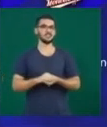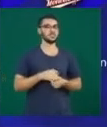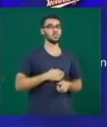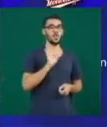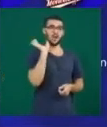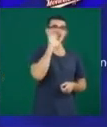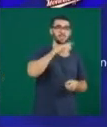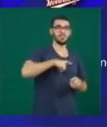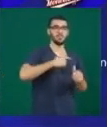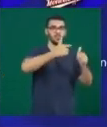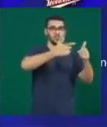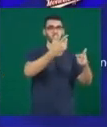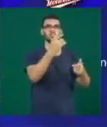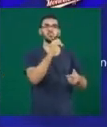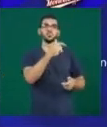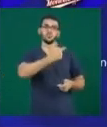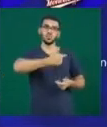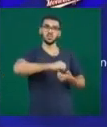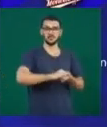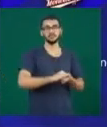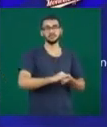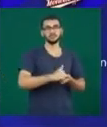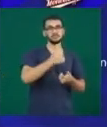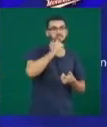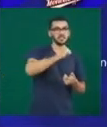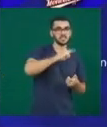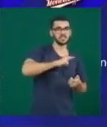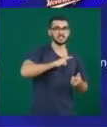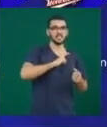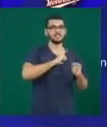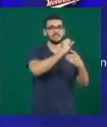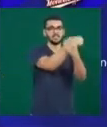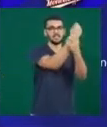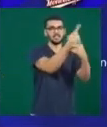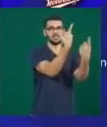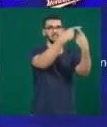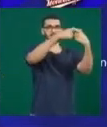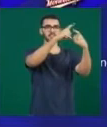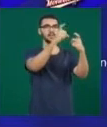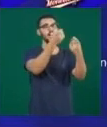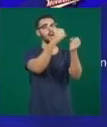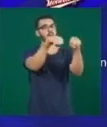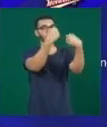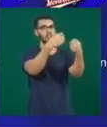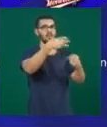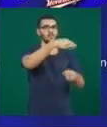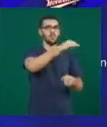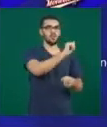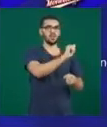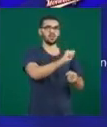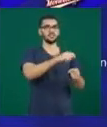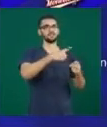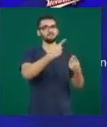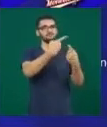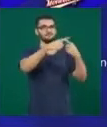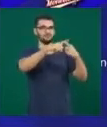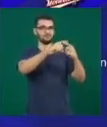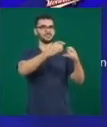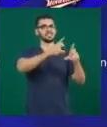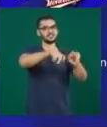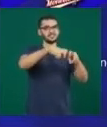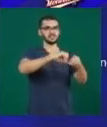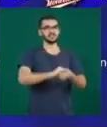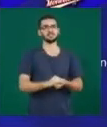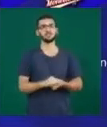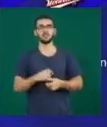No feminino, a Visoterapia joga contra a Educa e a Moca contra a Agrárias. No masculino, a Engenharia de Uberlândia